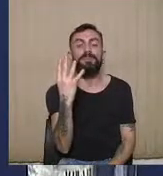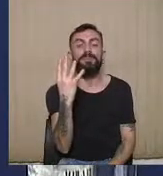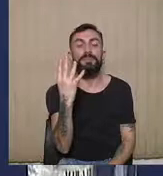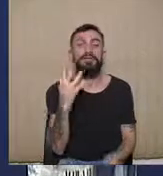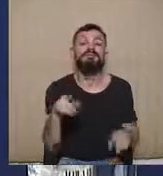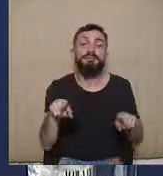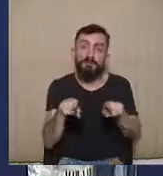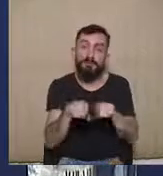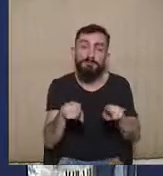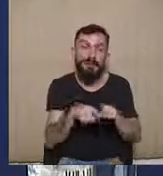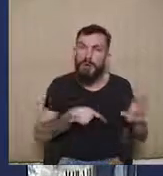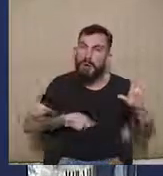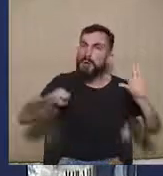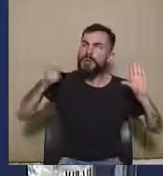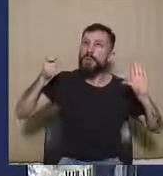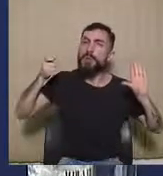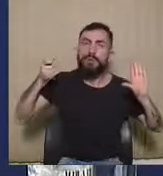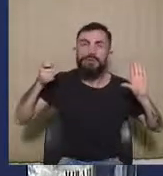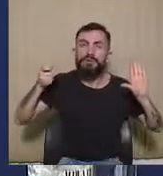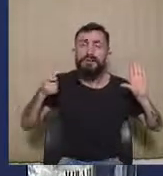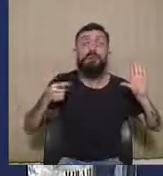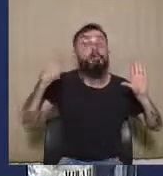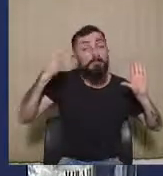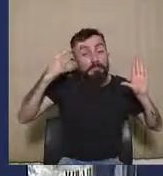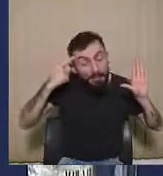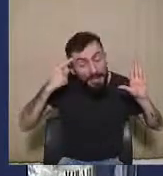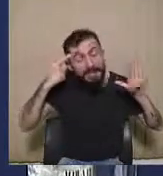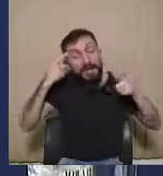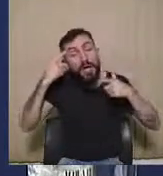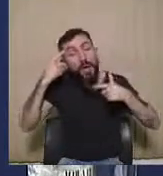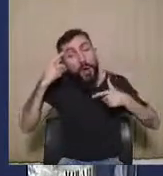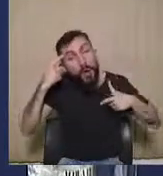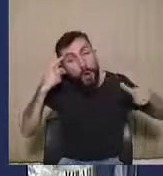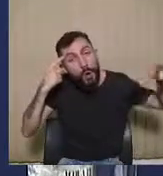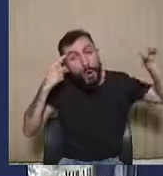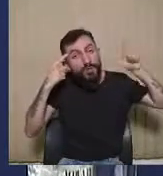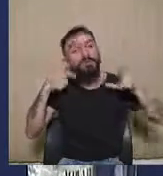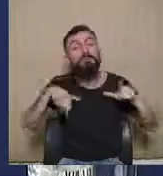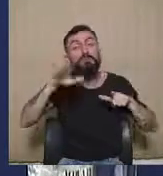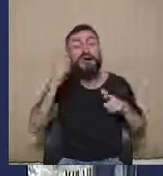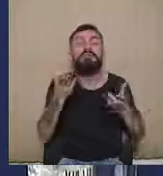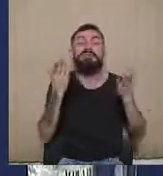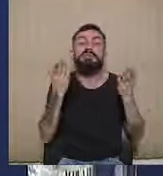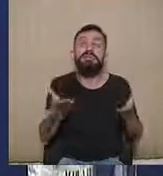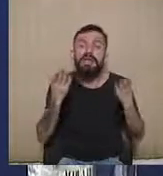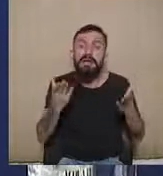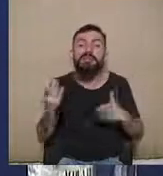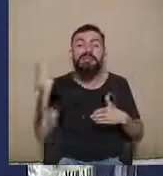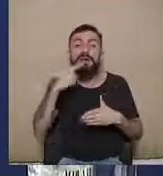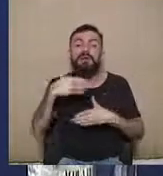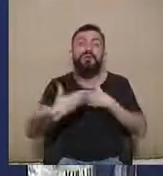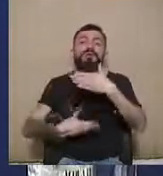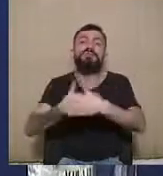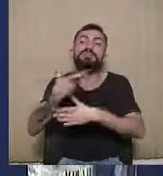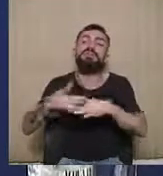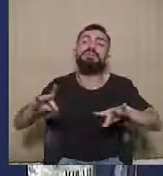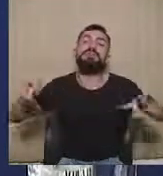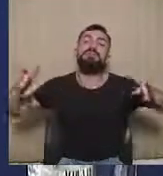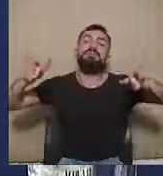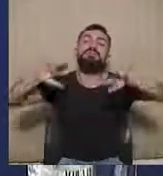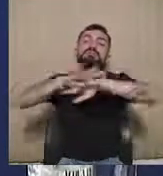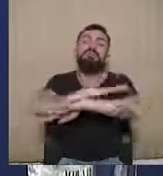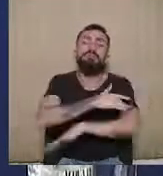rigor técnico acaba cedendo espaço para uma ideia de uma atividade jurisdicional mais fluida e que chegue à sua finalidade maior,